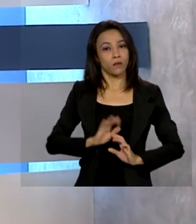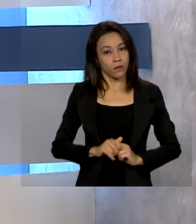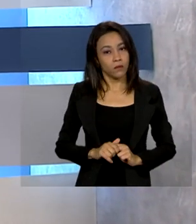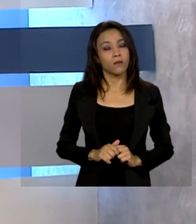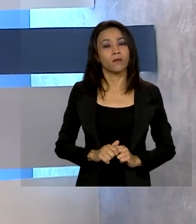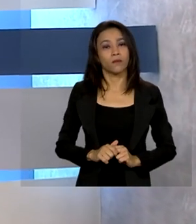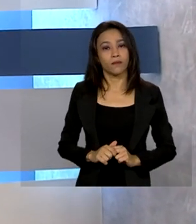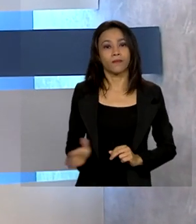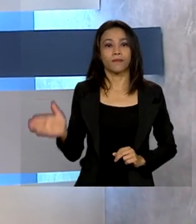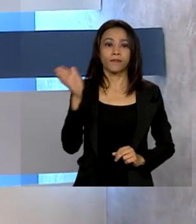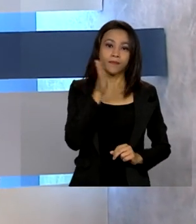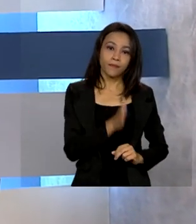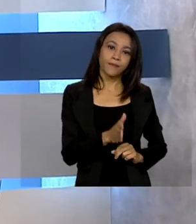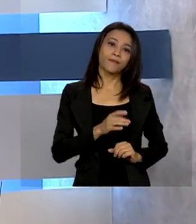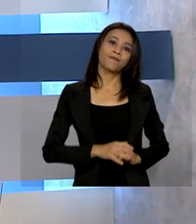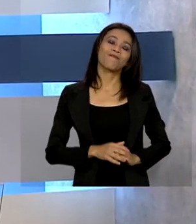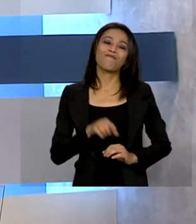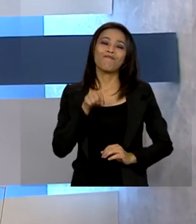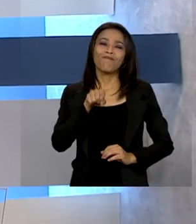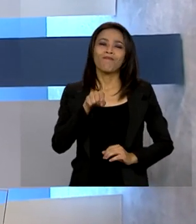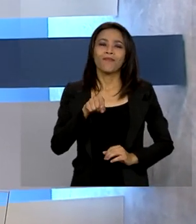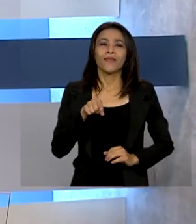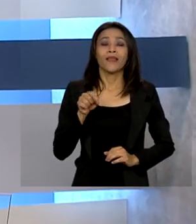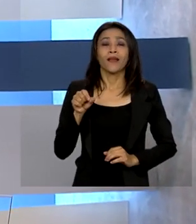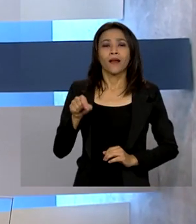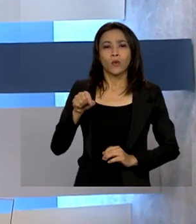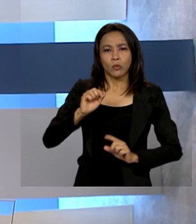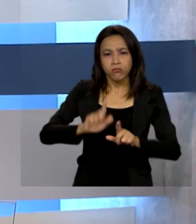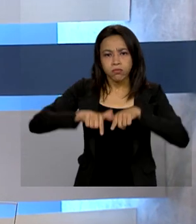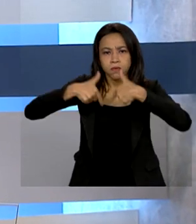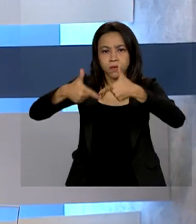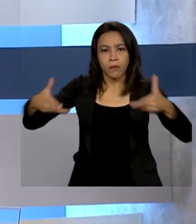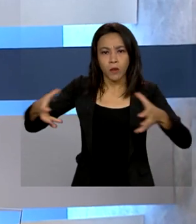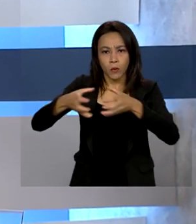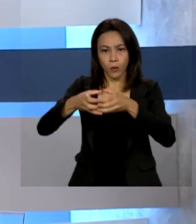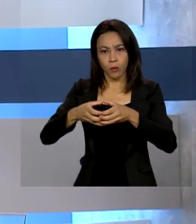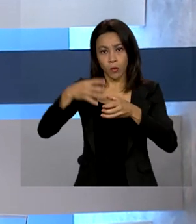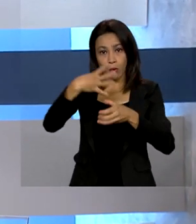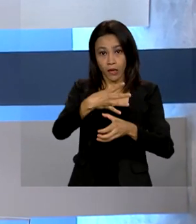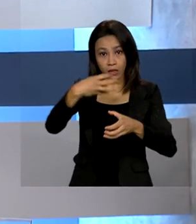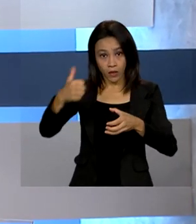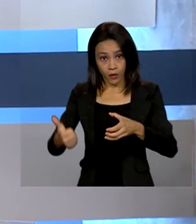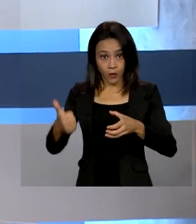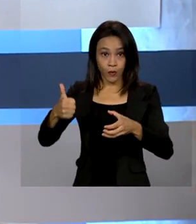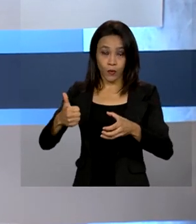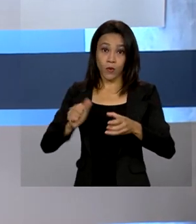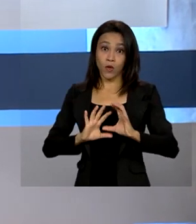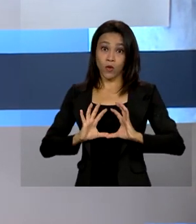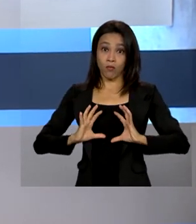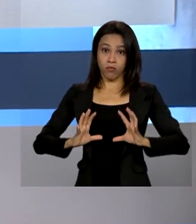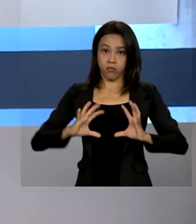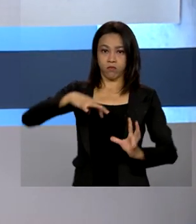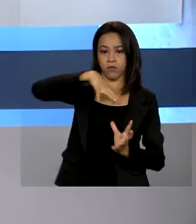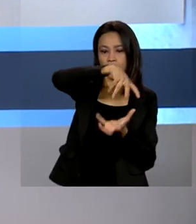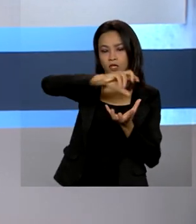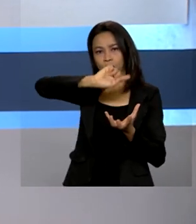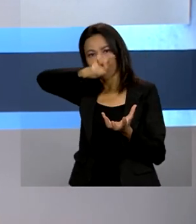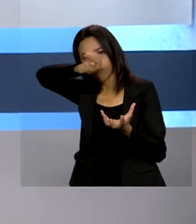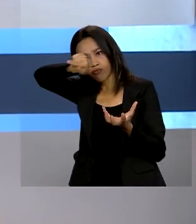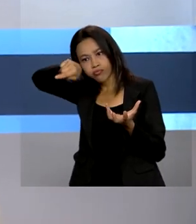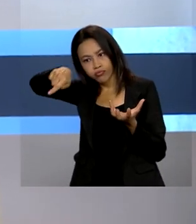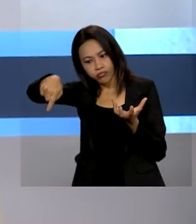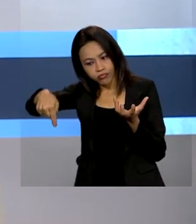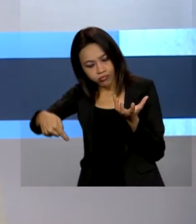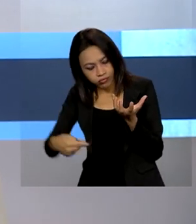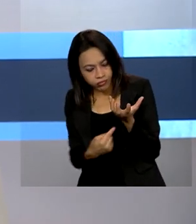A edição de número 41 da Operação Antártica já começou e deslocou para o continente gelado mais de